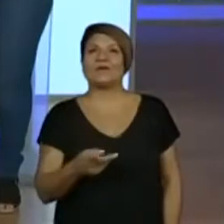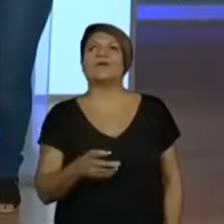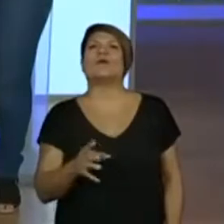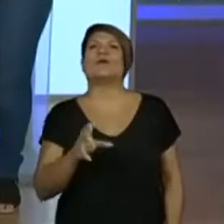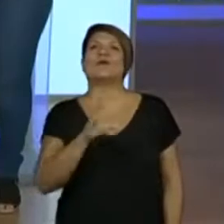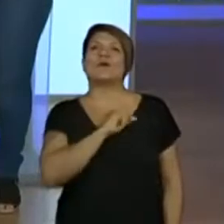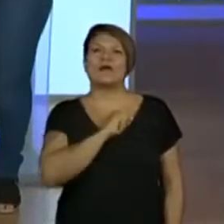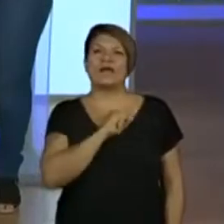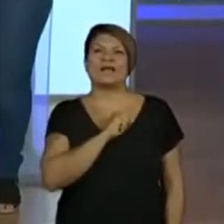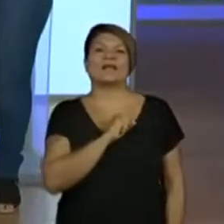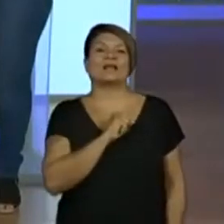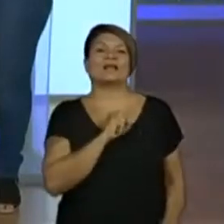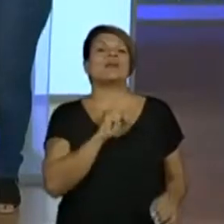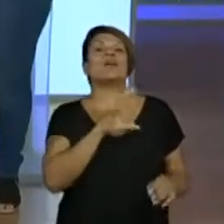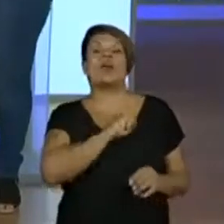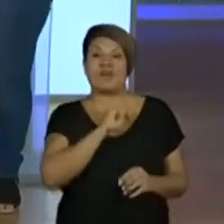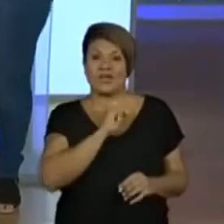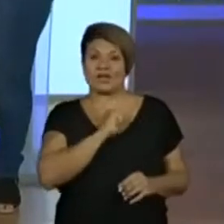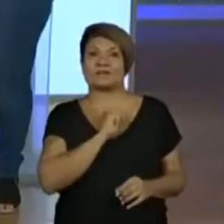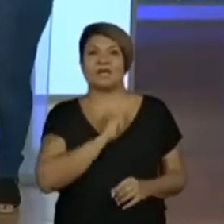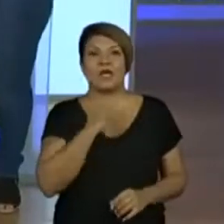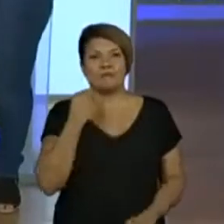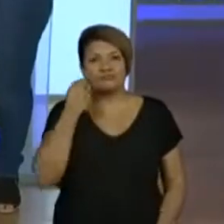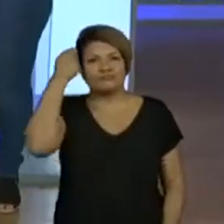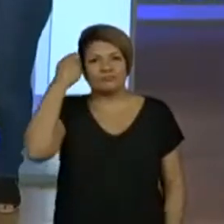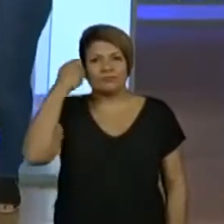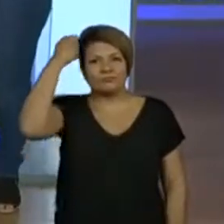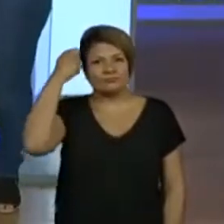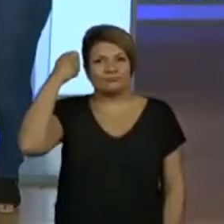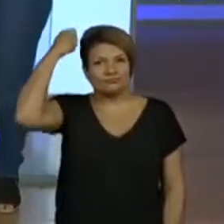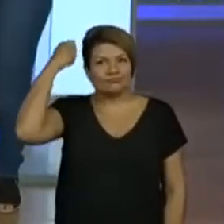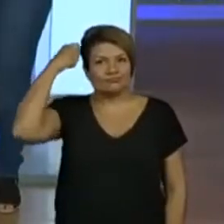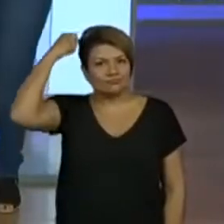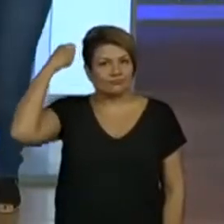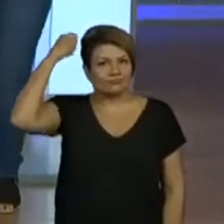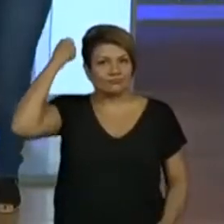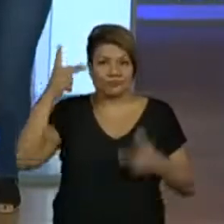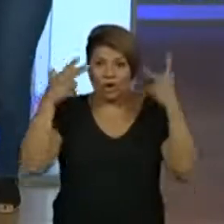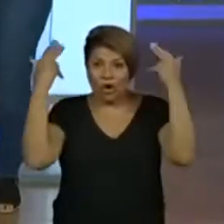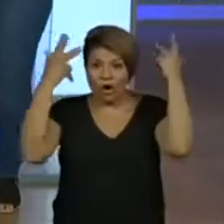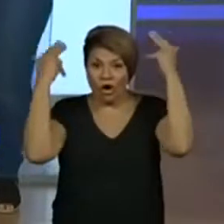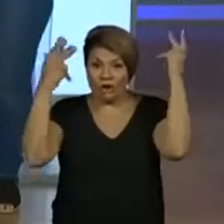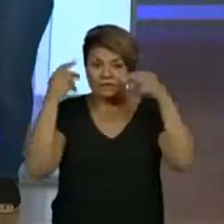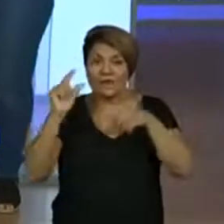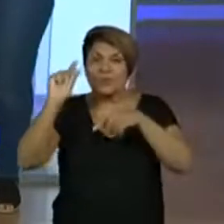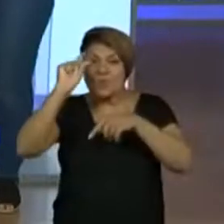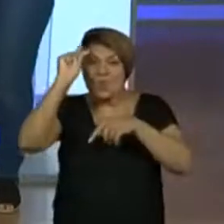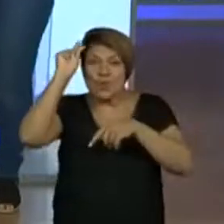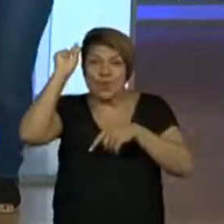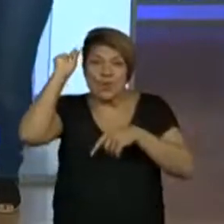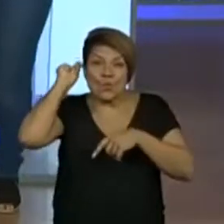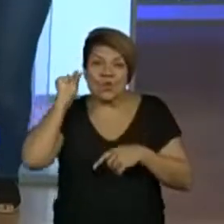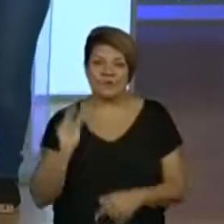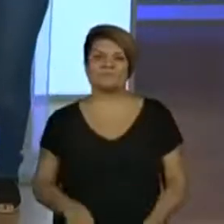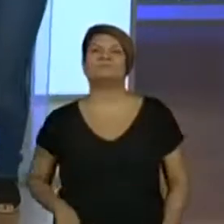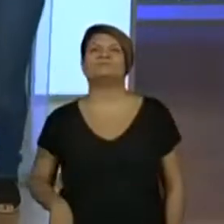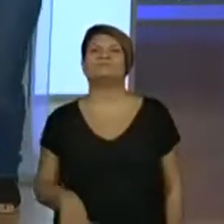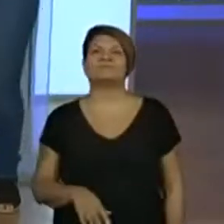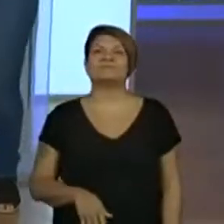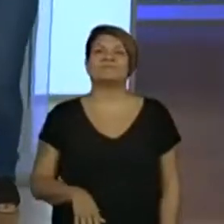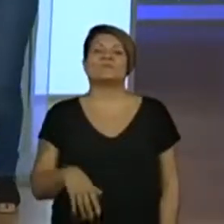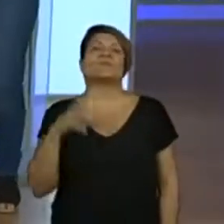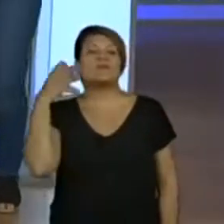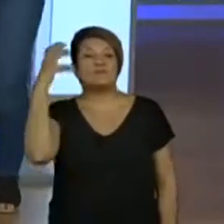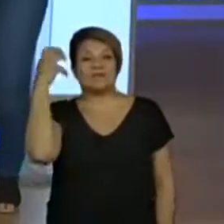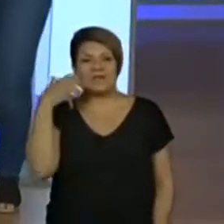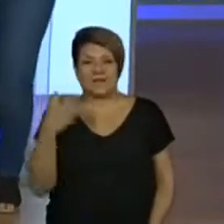corta quase carequinha. Eu acho que ele não quer ter trabalho. Não quer ter trabalho? Eu acho que não, porque é só acordar ali... Professora Viviane, você tem trabalho com